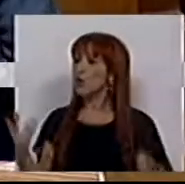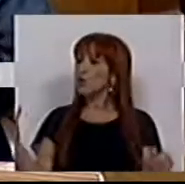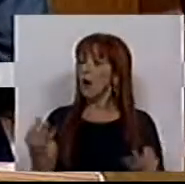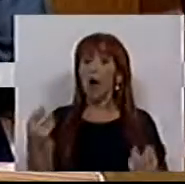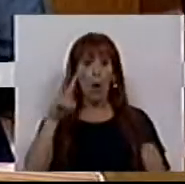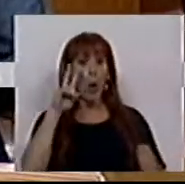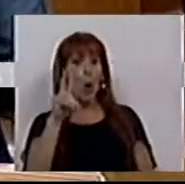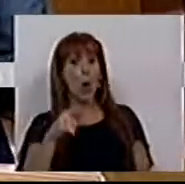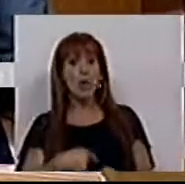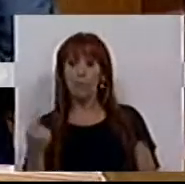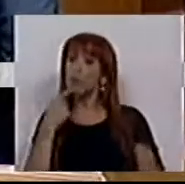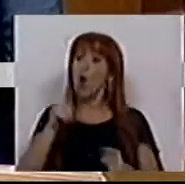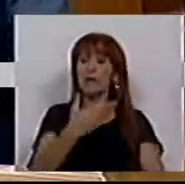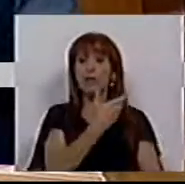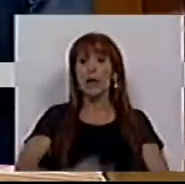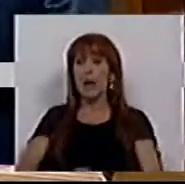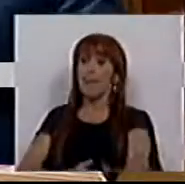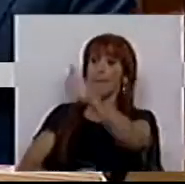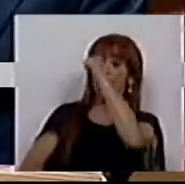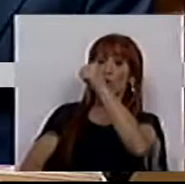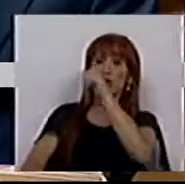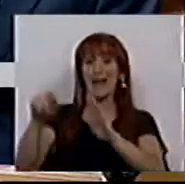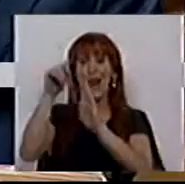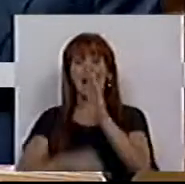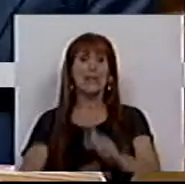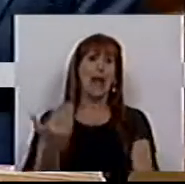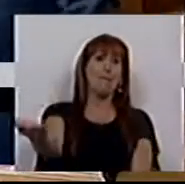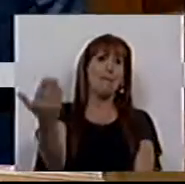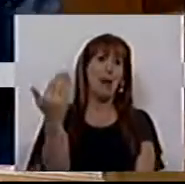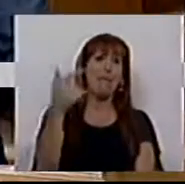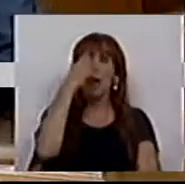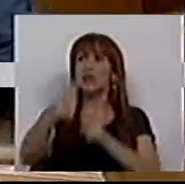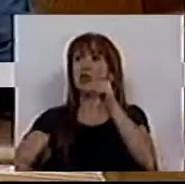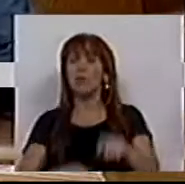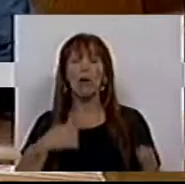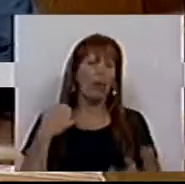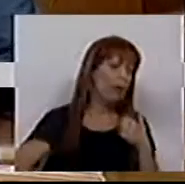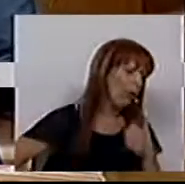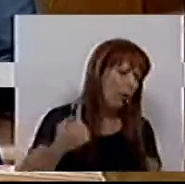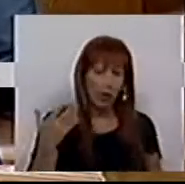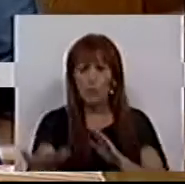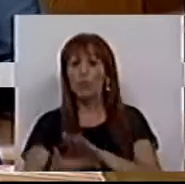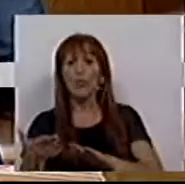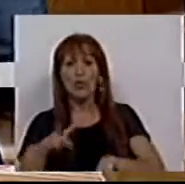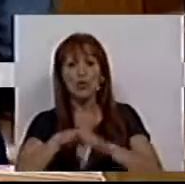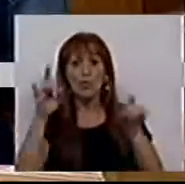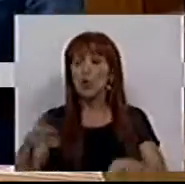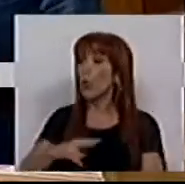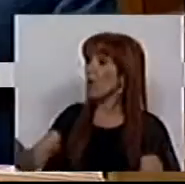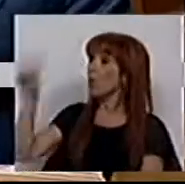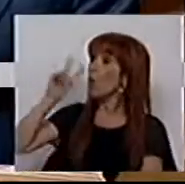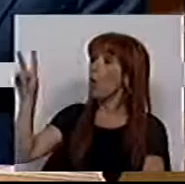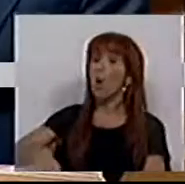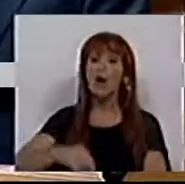de facto olhamos para o regresso ao passado, das listas de espera, das pessoas que desesperam nas urgências. Quando